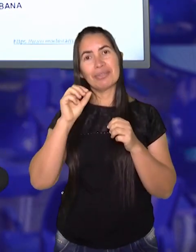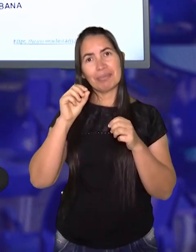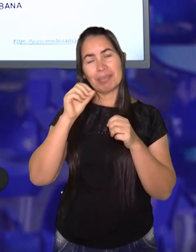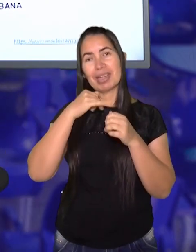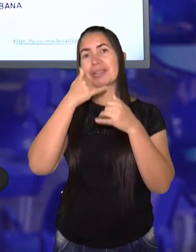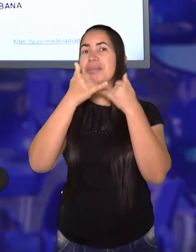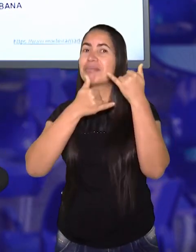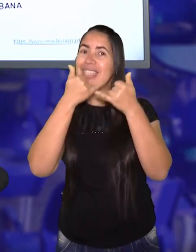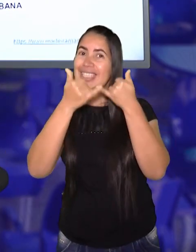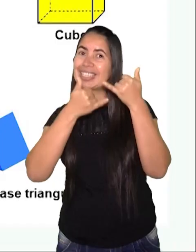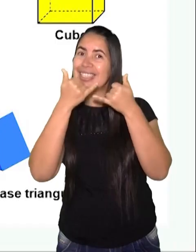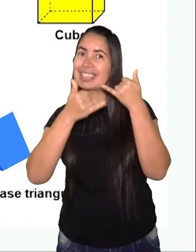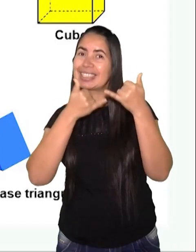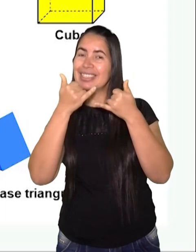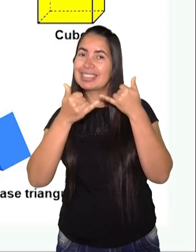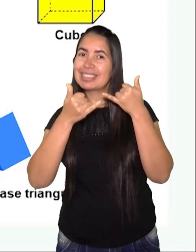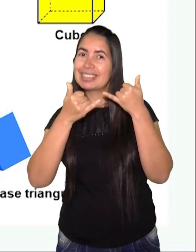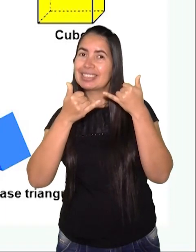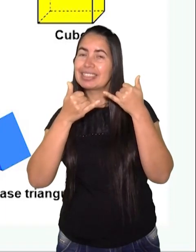gente faz para brincar, hein?